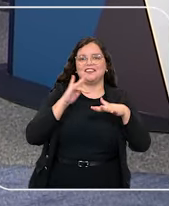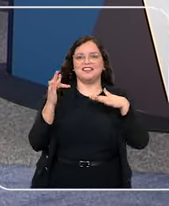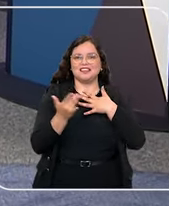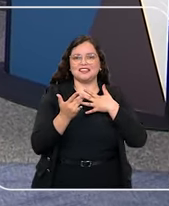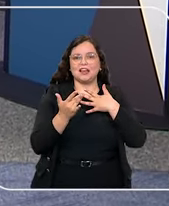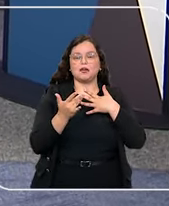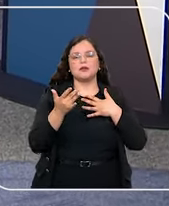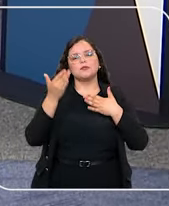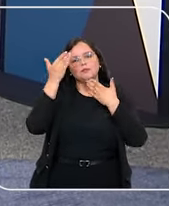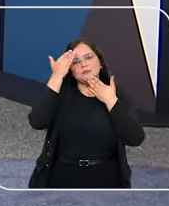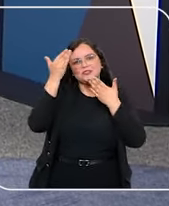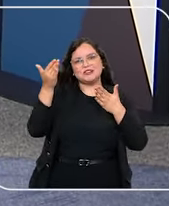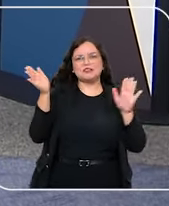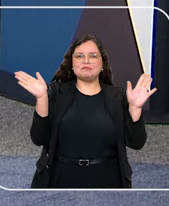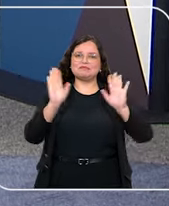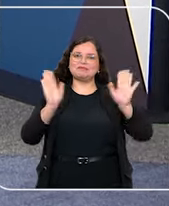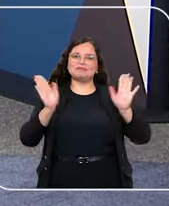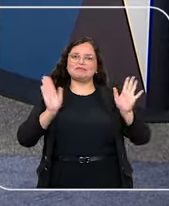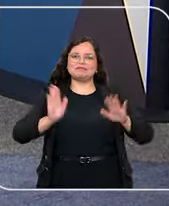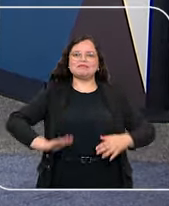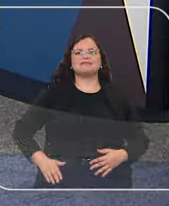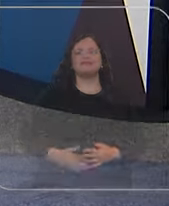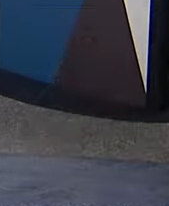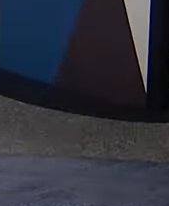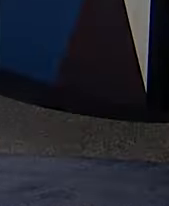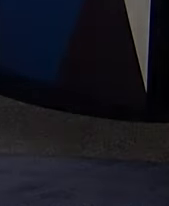sociais. Até a próxima. Tchau.